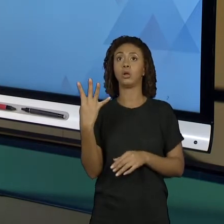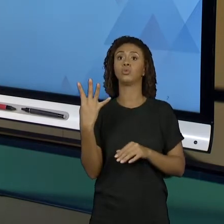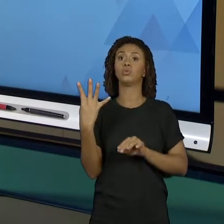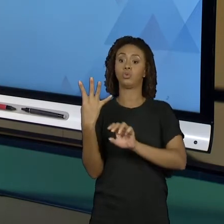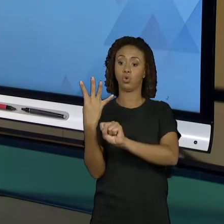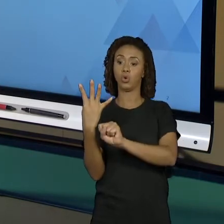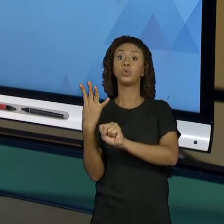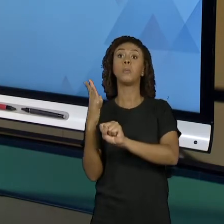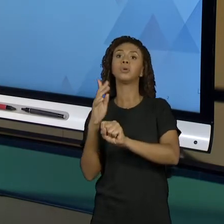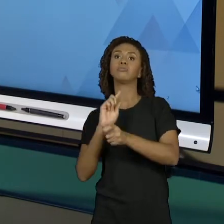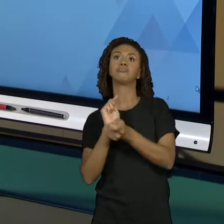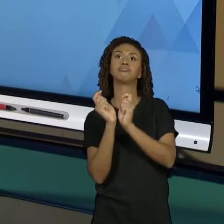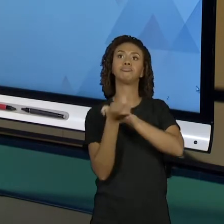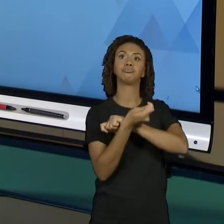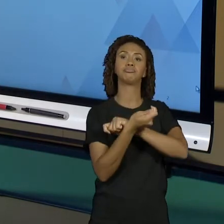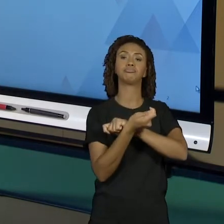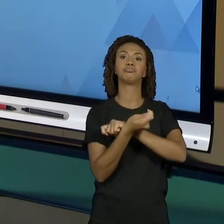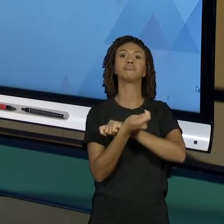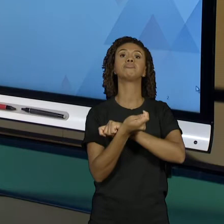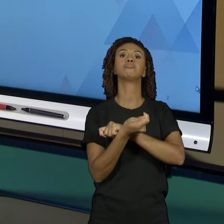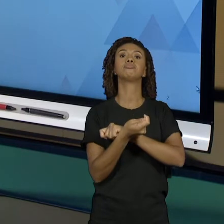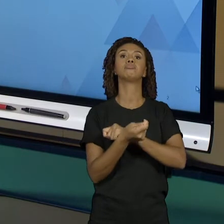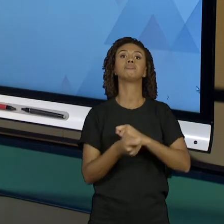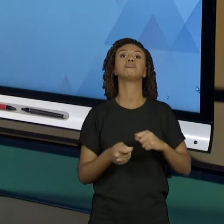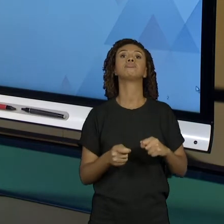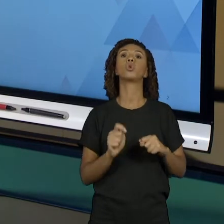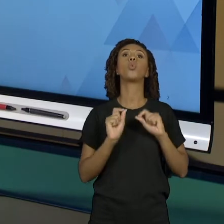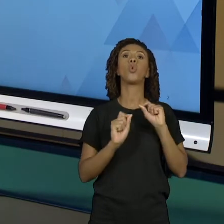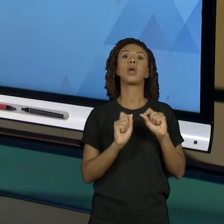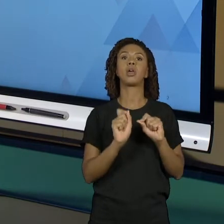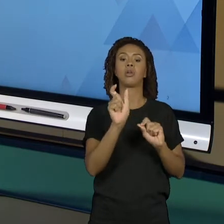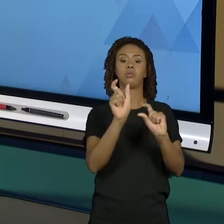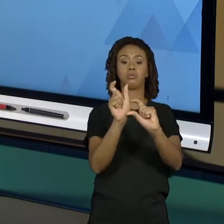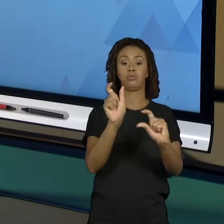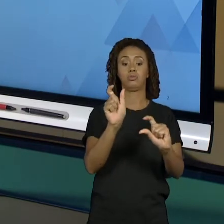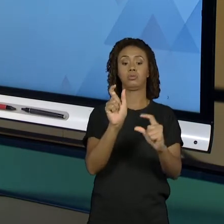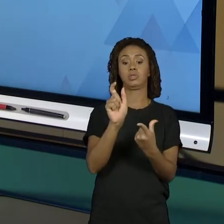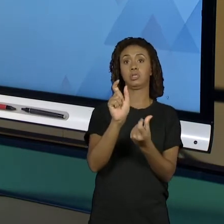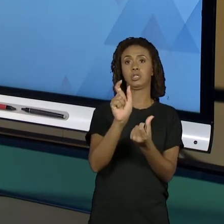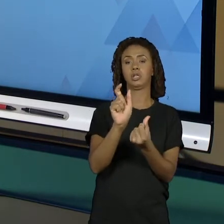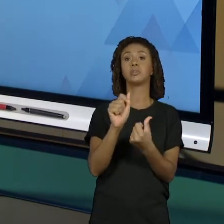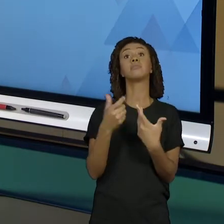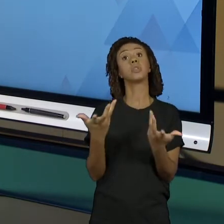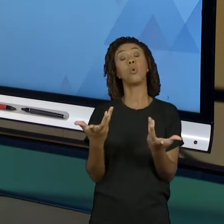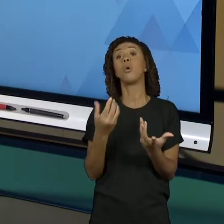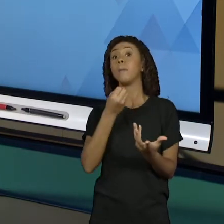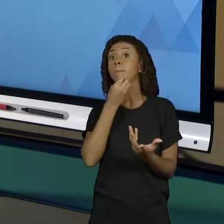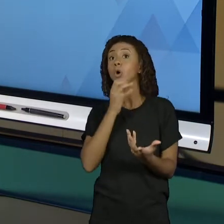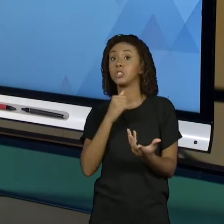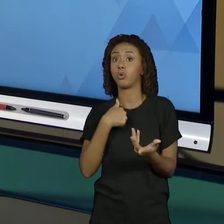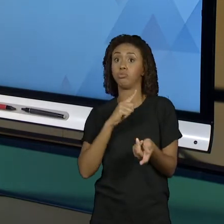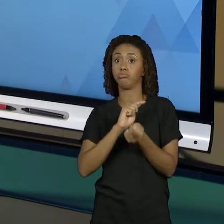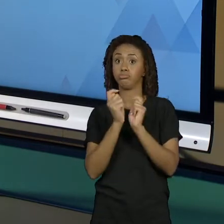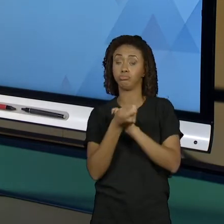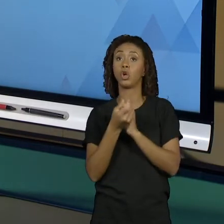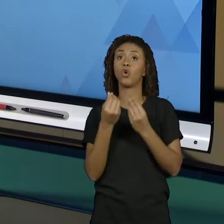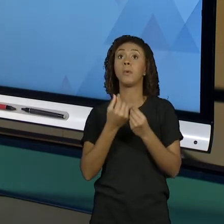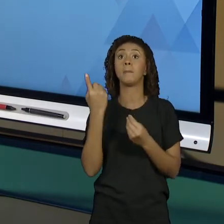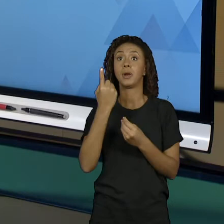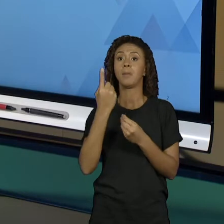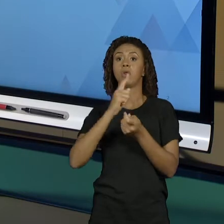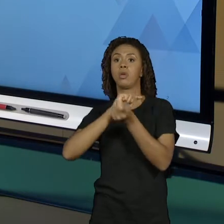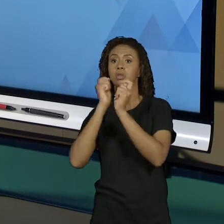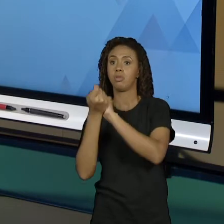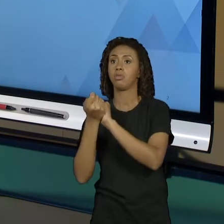um pouco de dificuldade de trabalhar nessas bases, então o conveniente é, quando eu quero fazer essa mudança, é transformar para a base 10 que a gente está